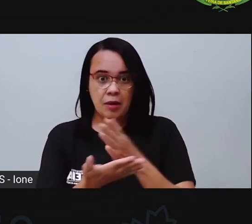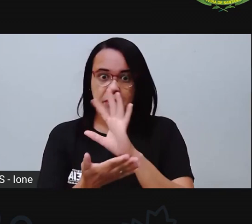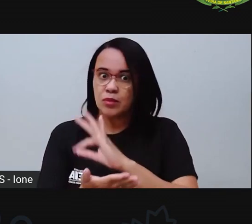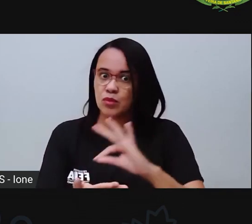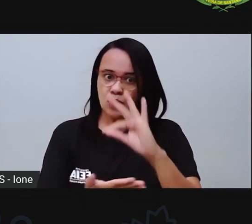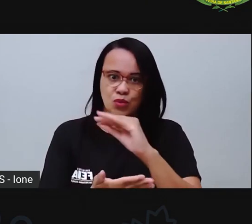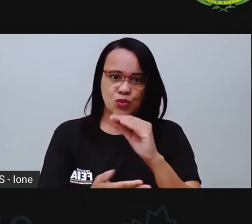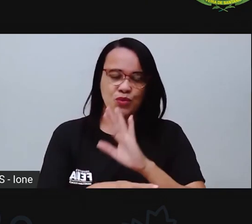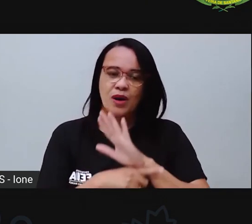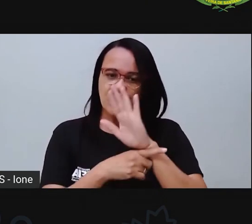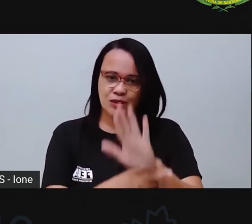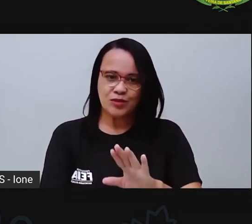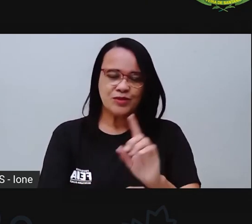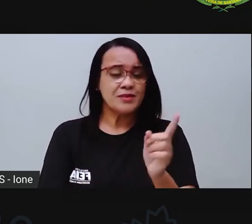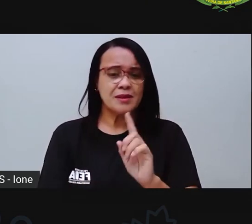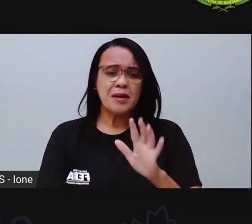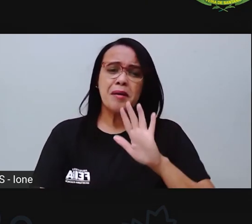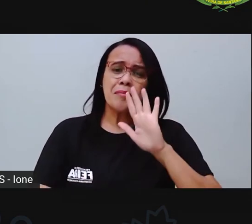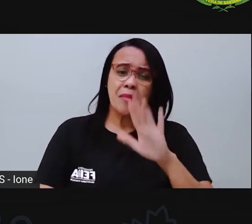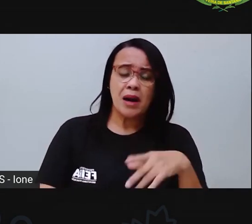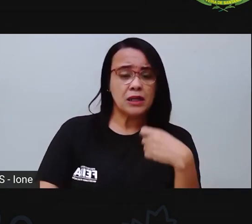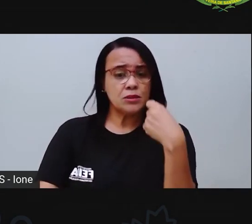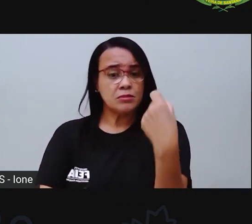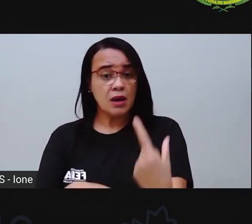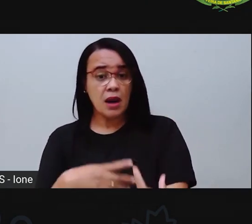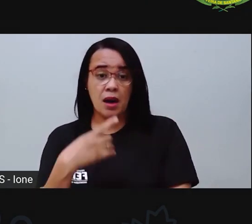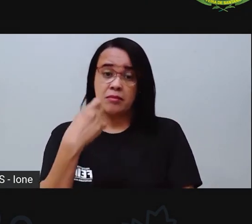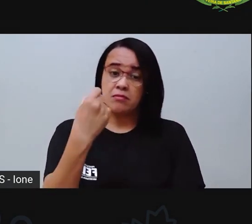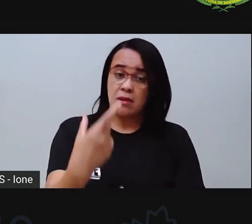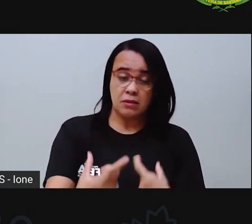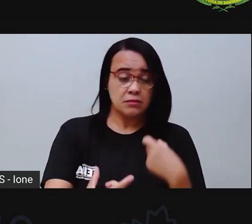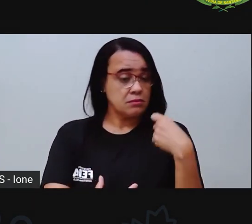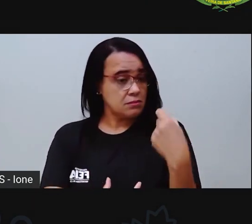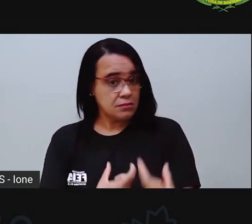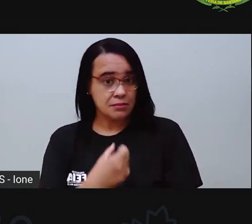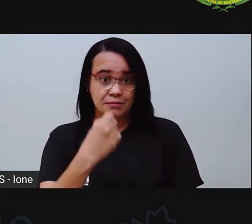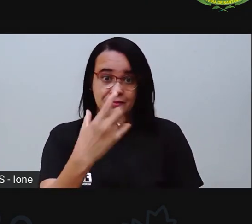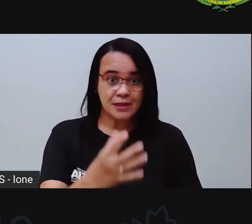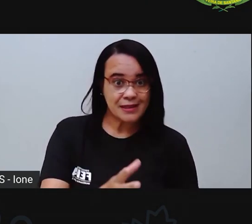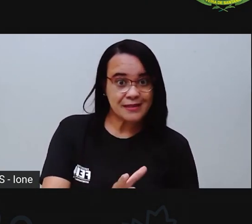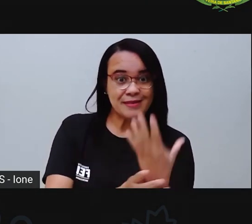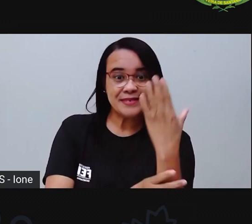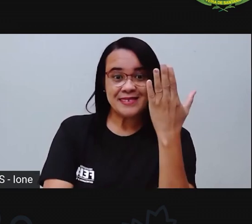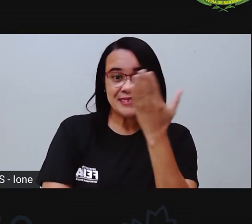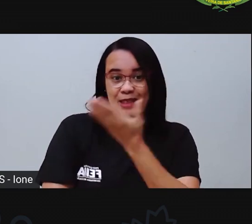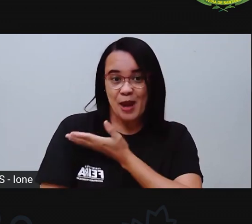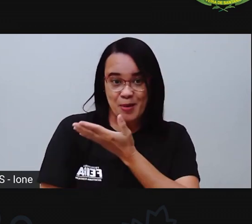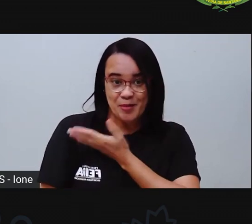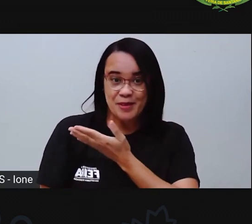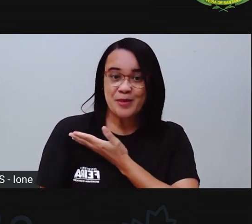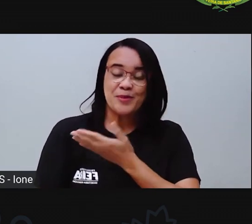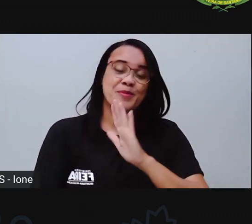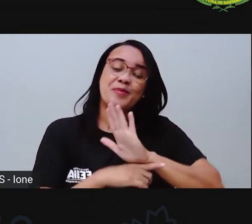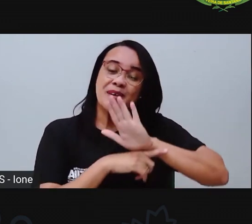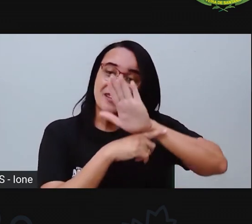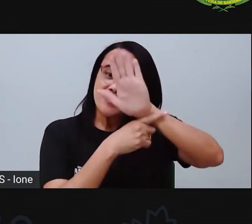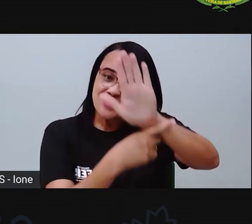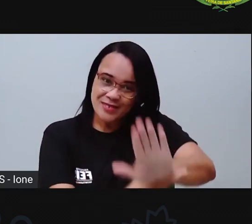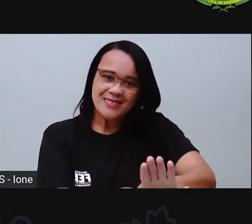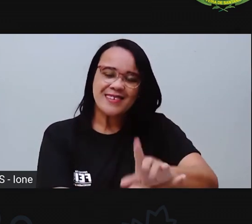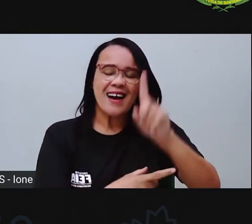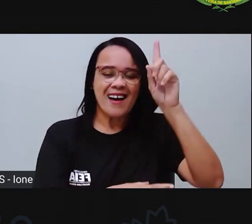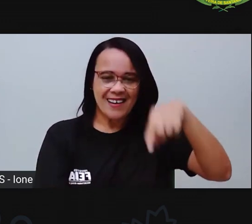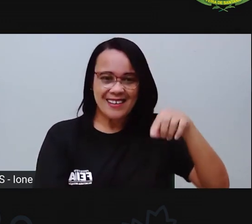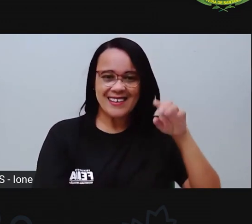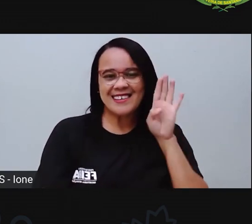Mas, uma vez ou outra, sempre aparece um amigo pra dar aquela ajuda, né? Pra ajudar a gente a se divertir, a brincar um pouquinho. Então, é bem legal